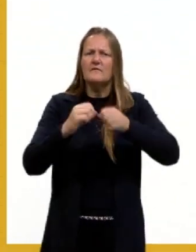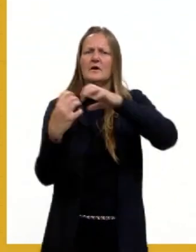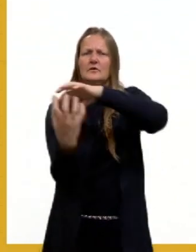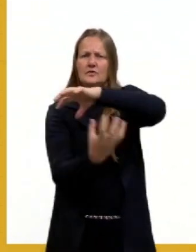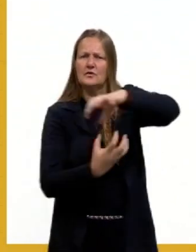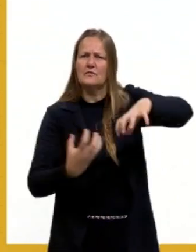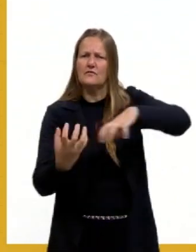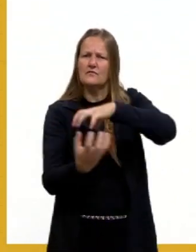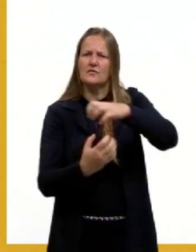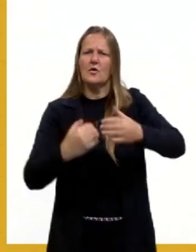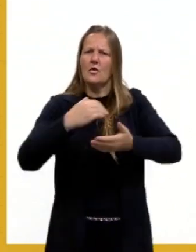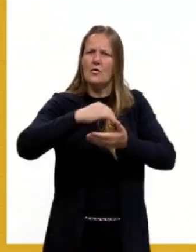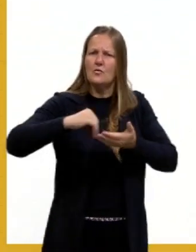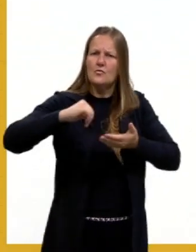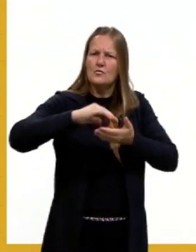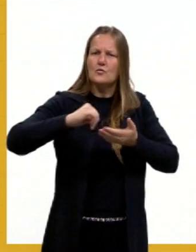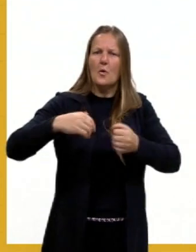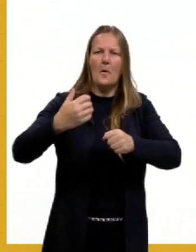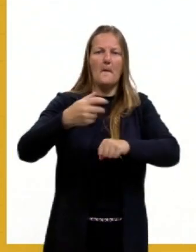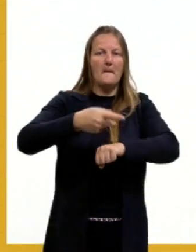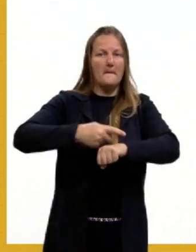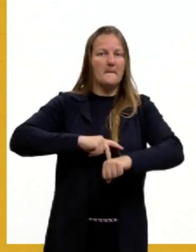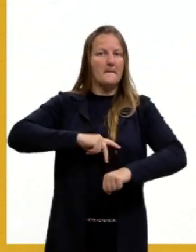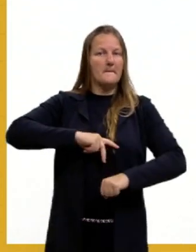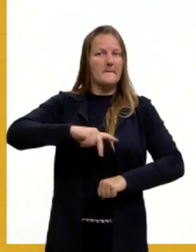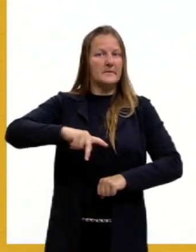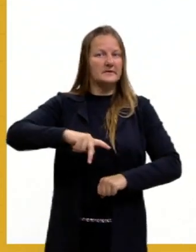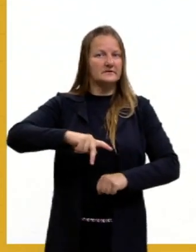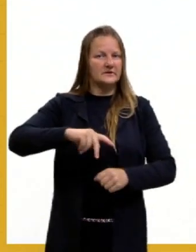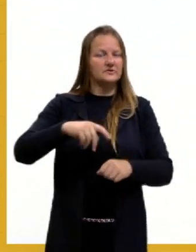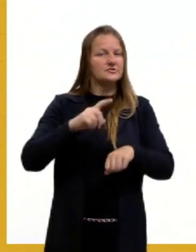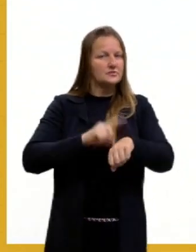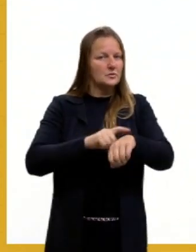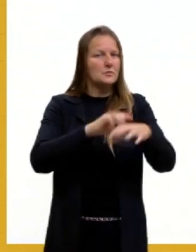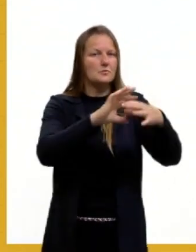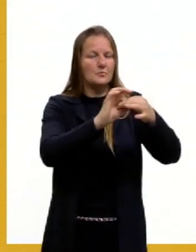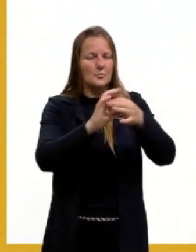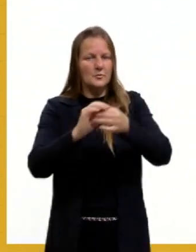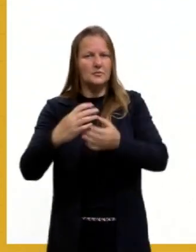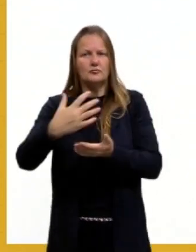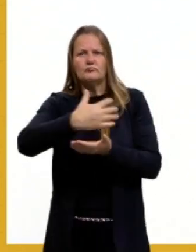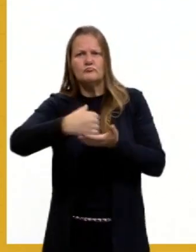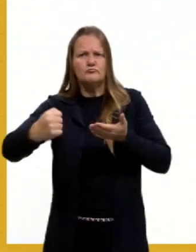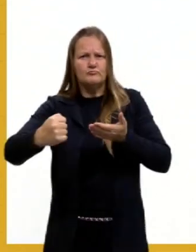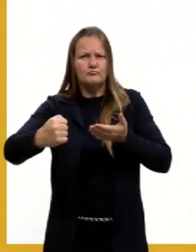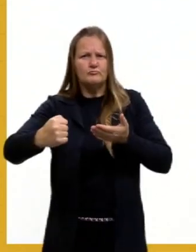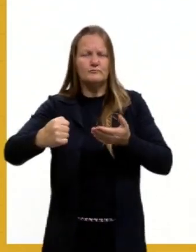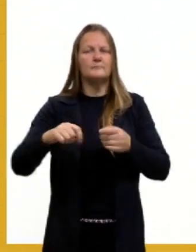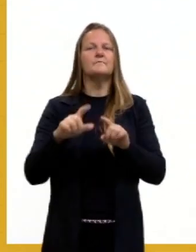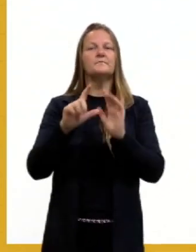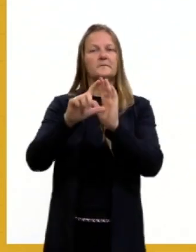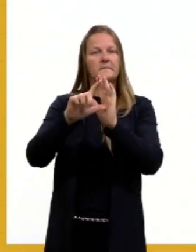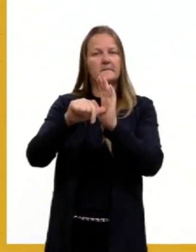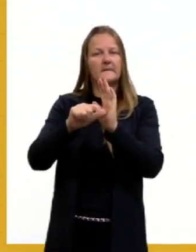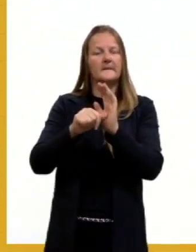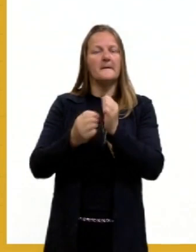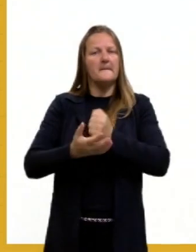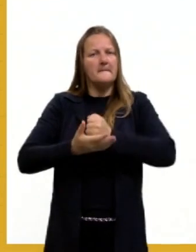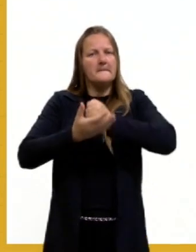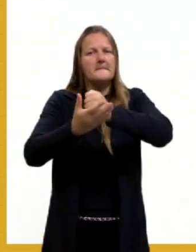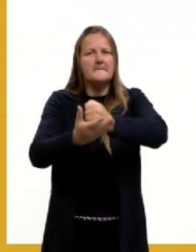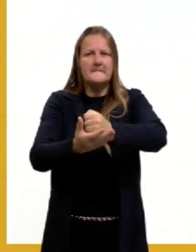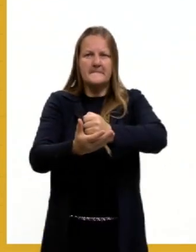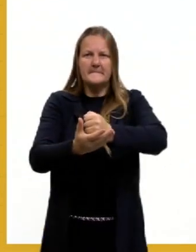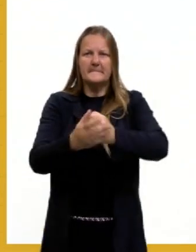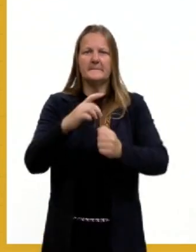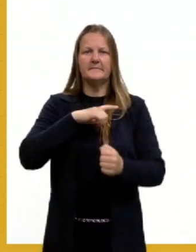retira, então, o presidente que estava naquele momento, né, e ele é ajudado muito pelo,